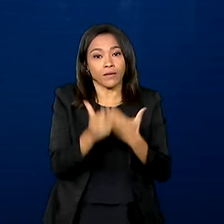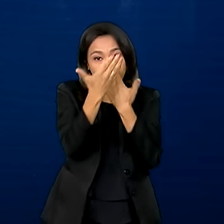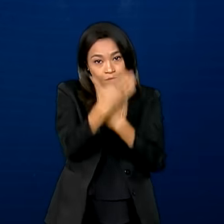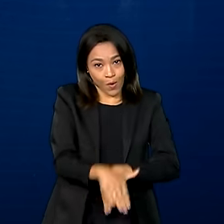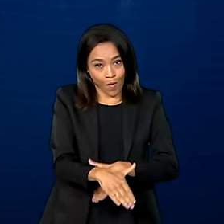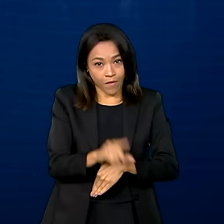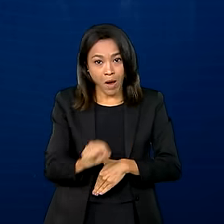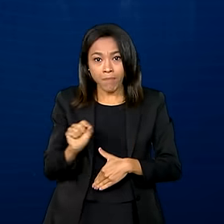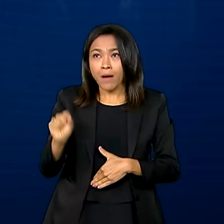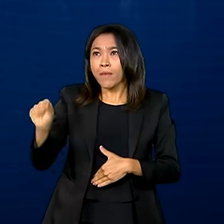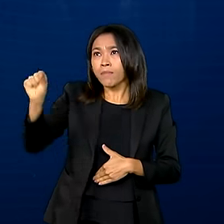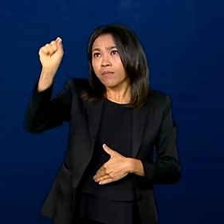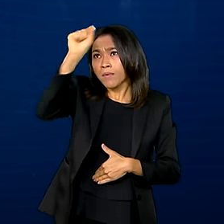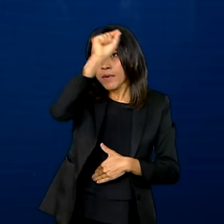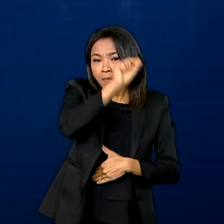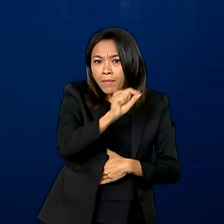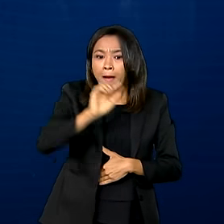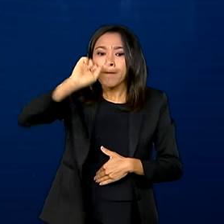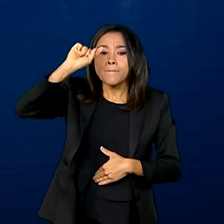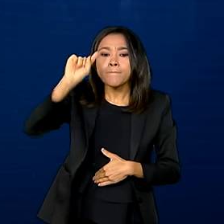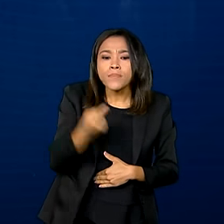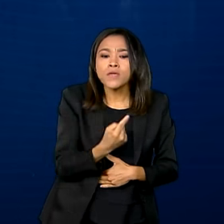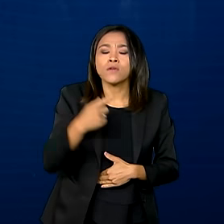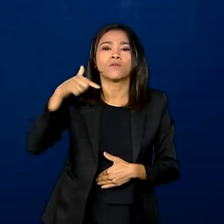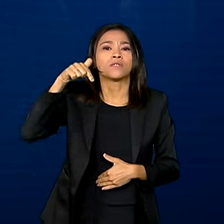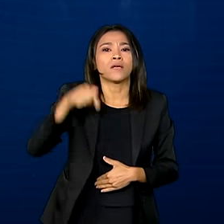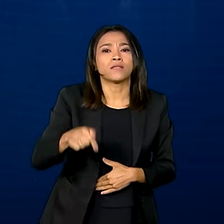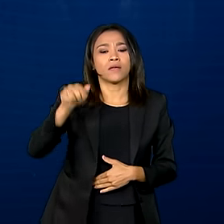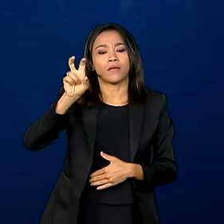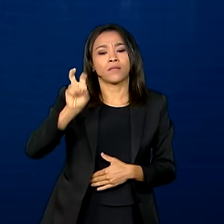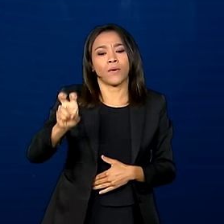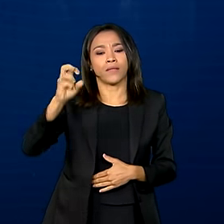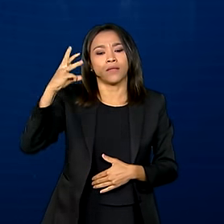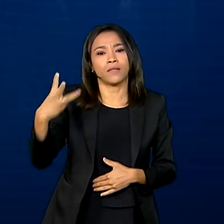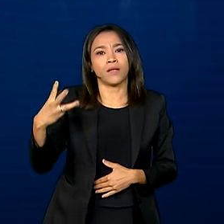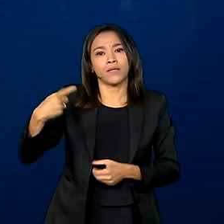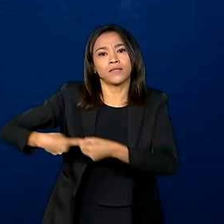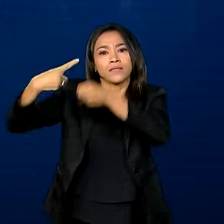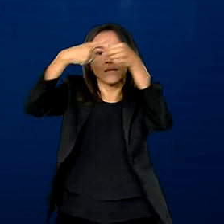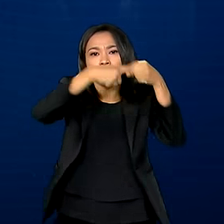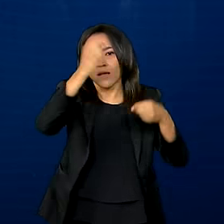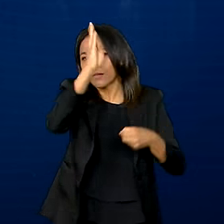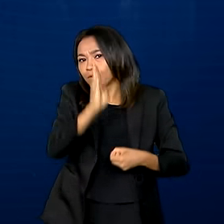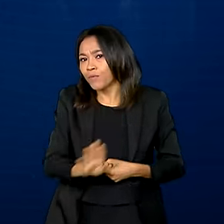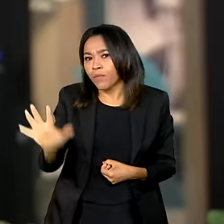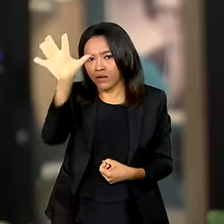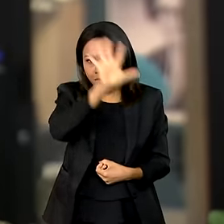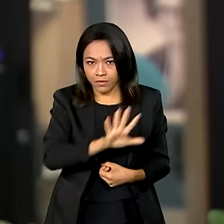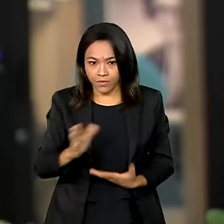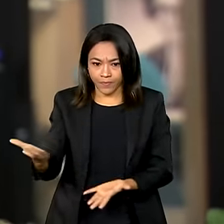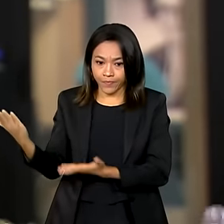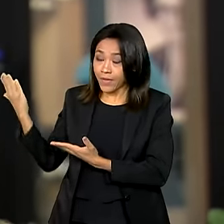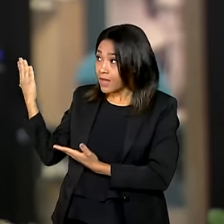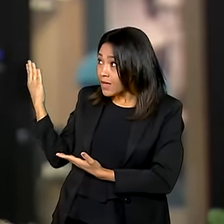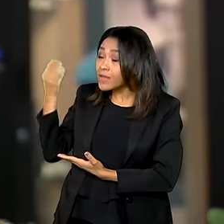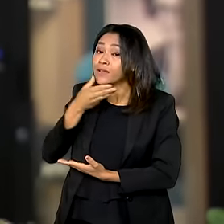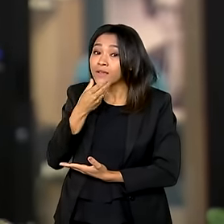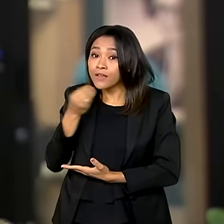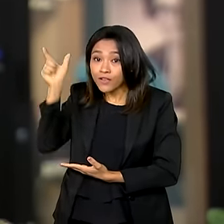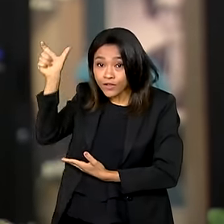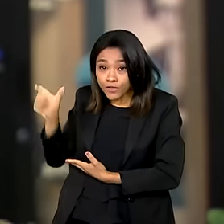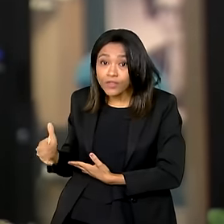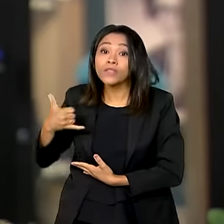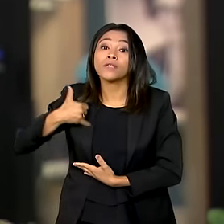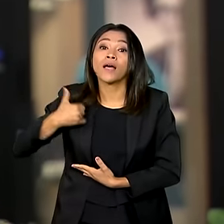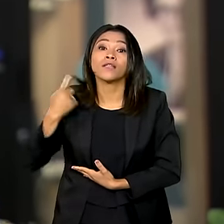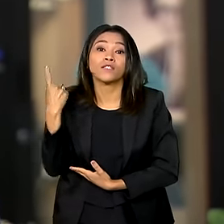distribuídos por 1.753 municípios brasileiros. André, de 18